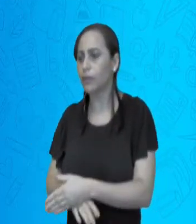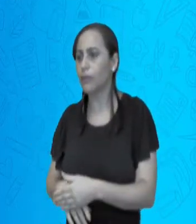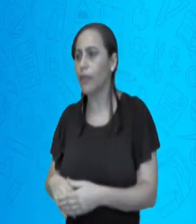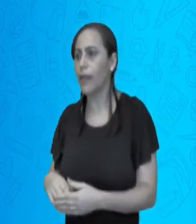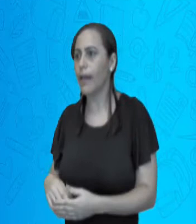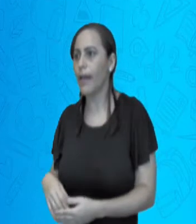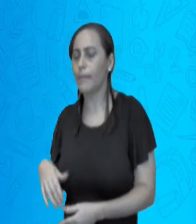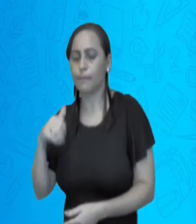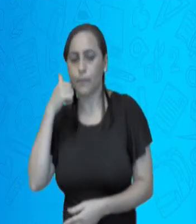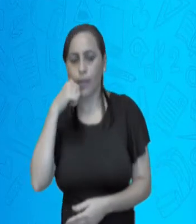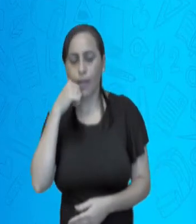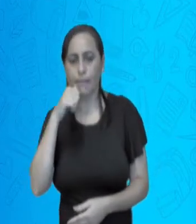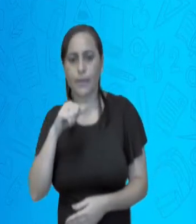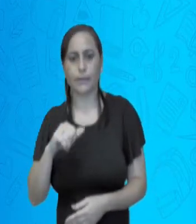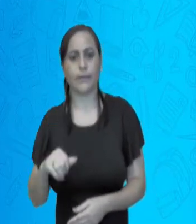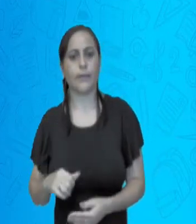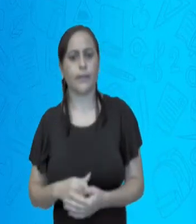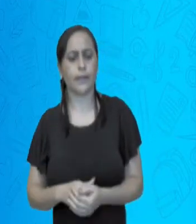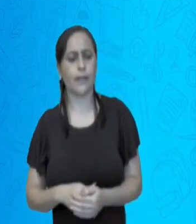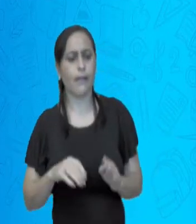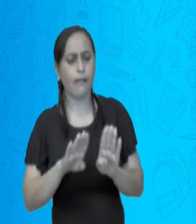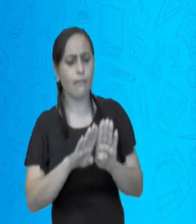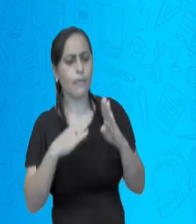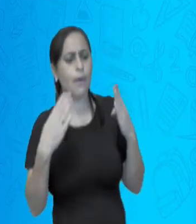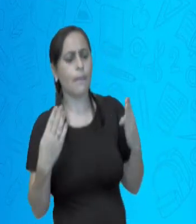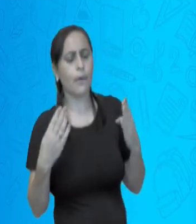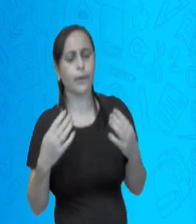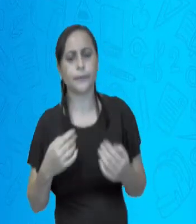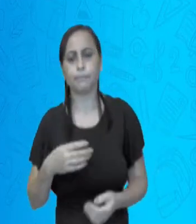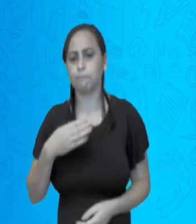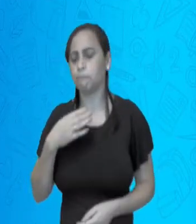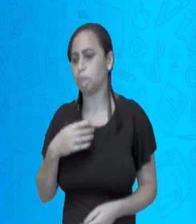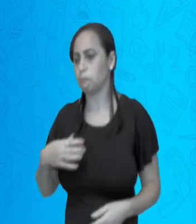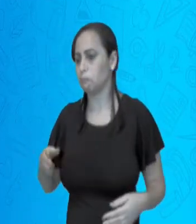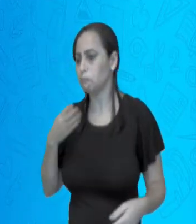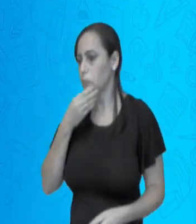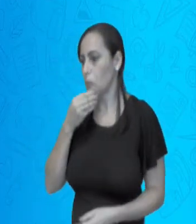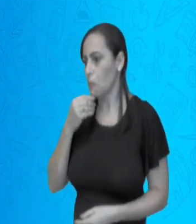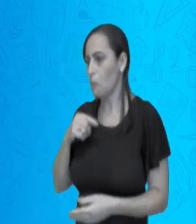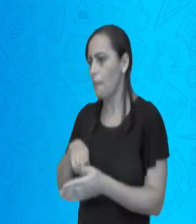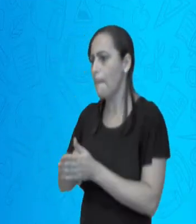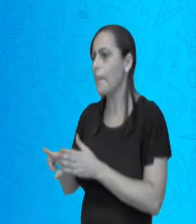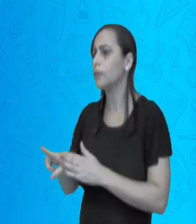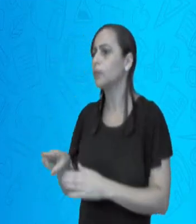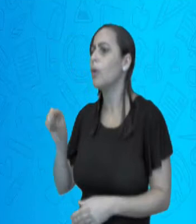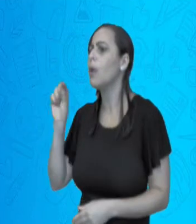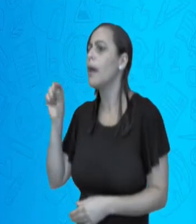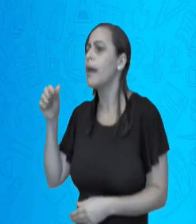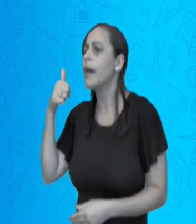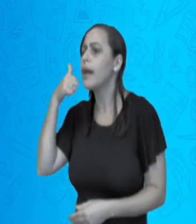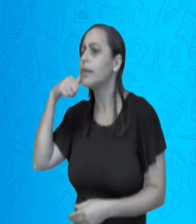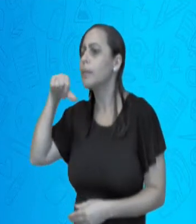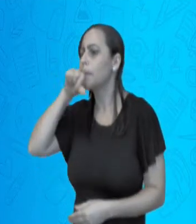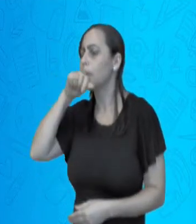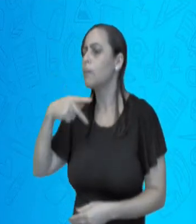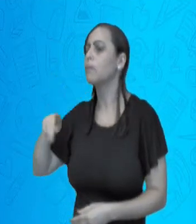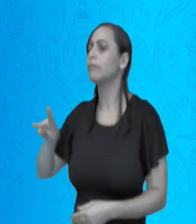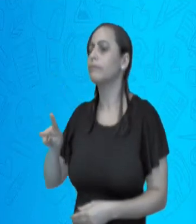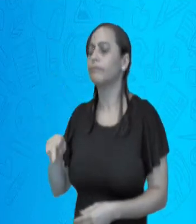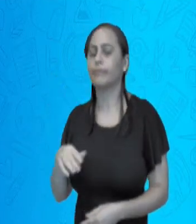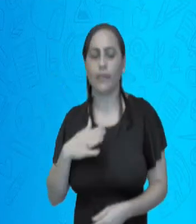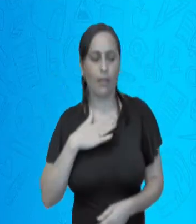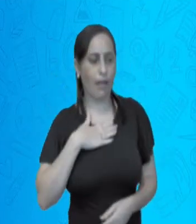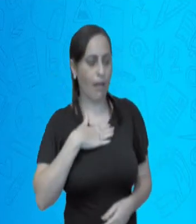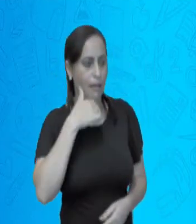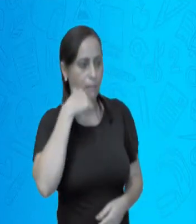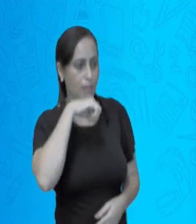E fez várias perguntas. E de primeira, cadê sua mãe? Ah, minha mãe foi ver quem nunca foi visto.